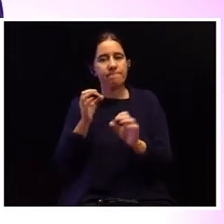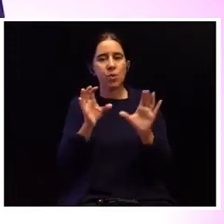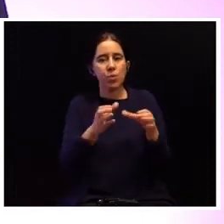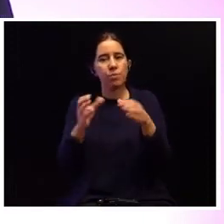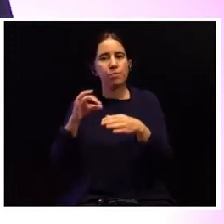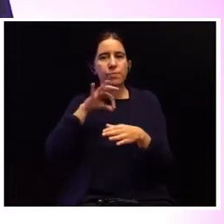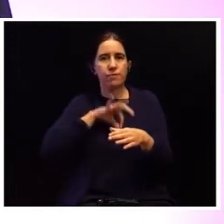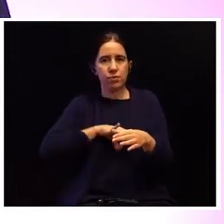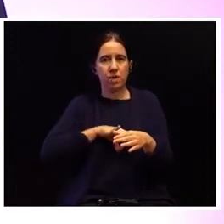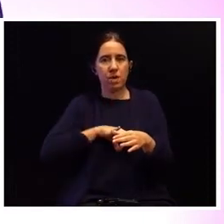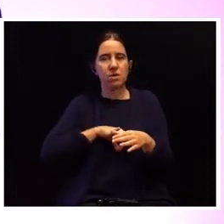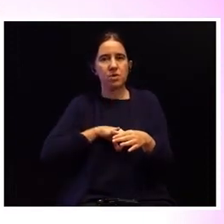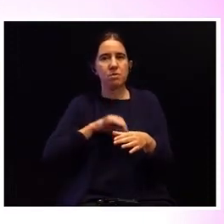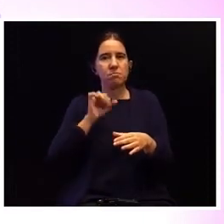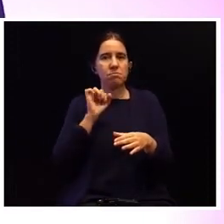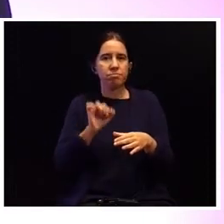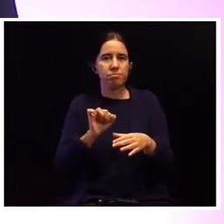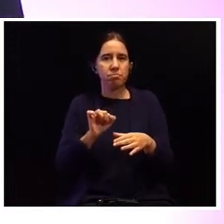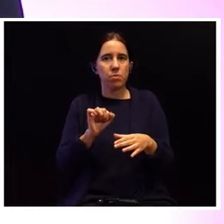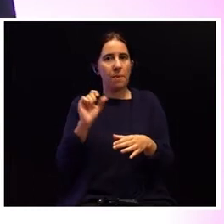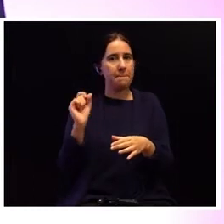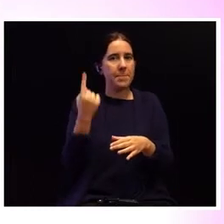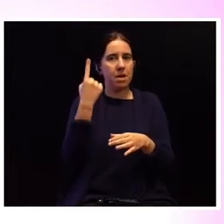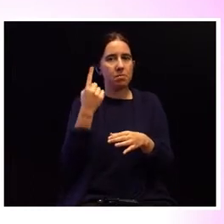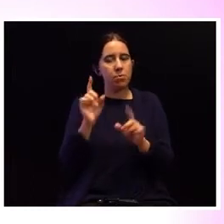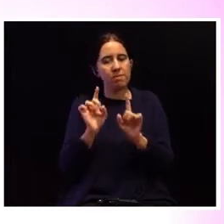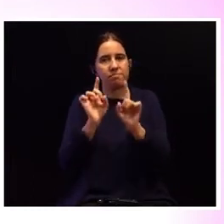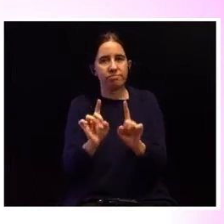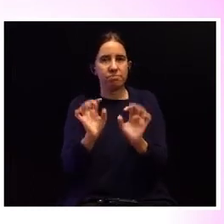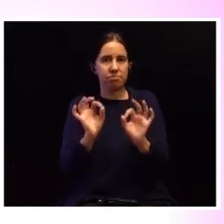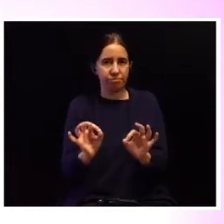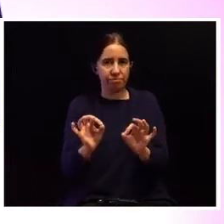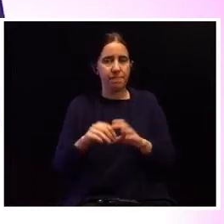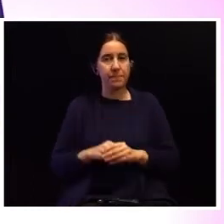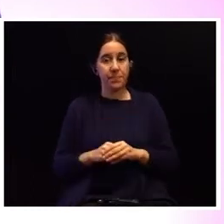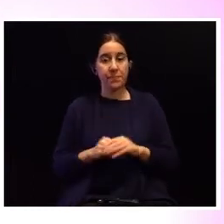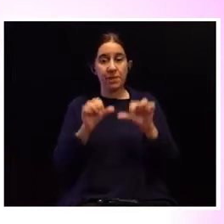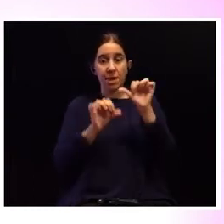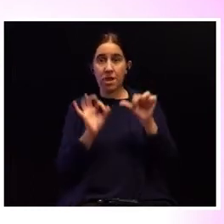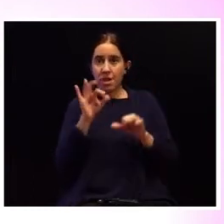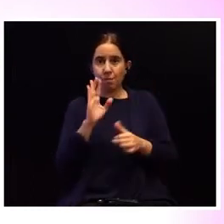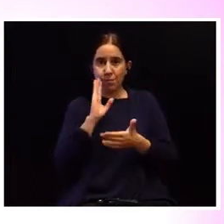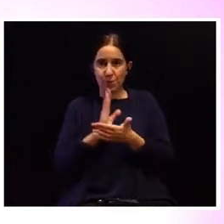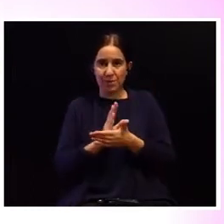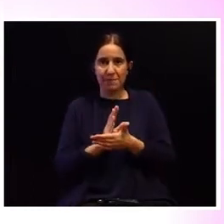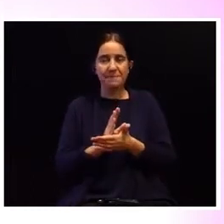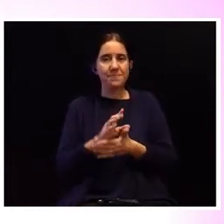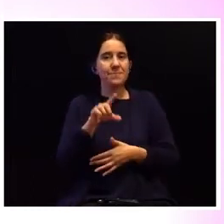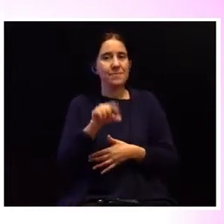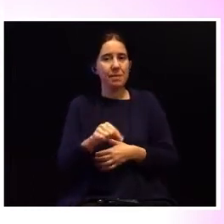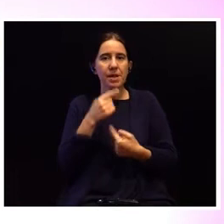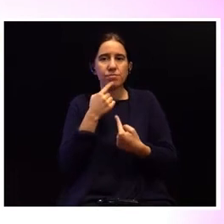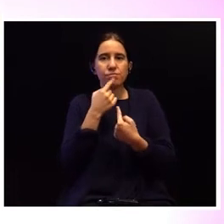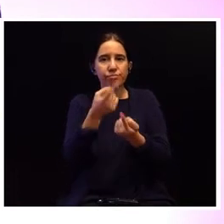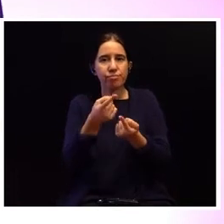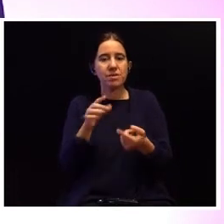profissionais de primeira linha. Uma última nota, também para referir